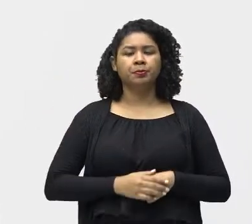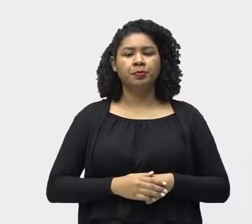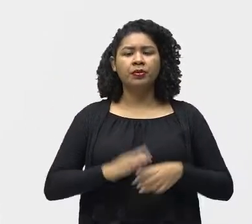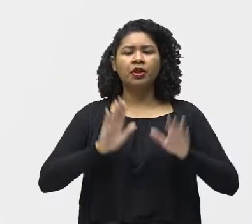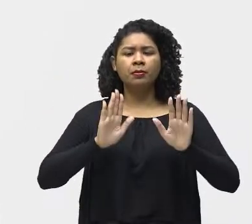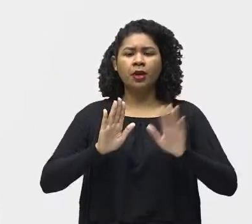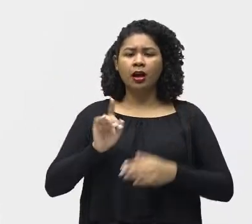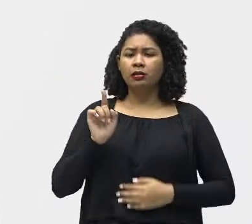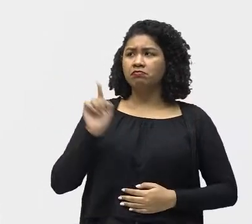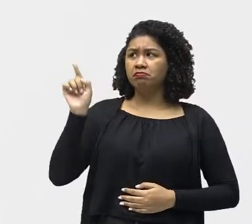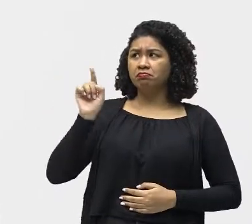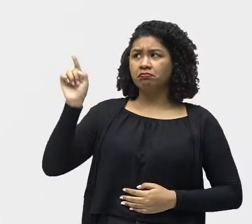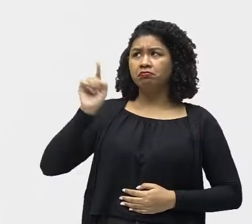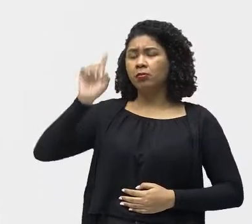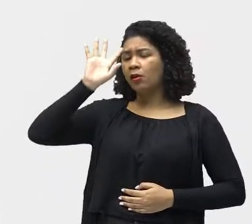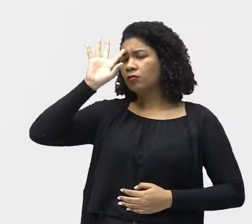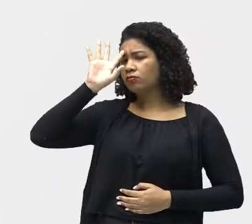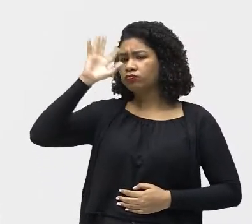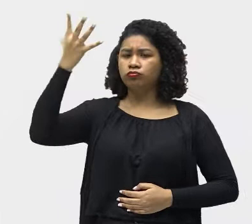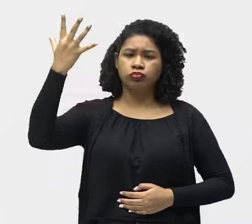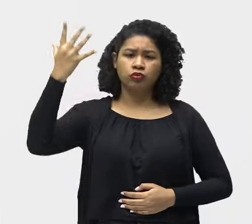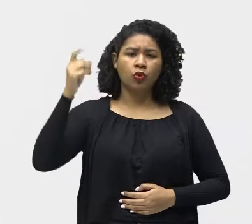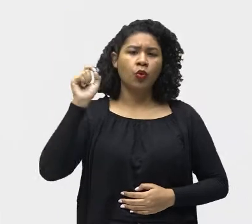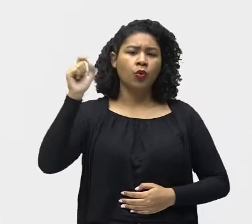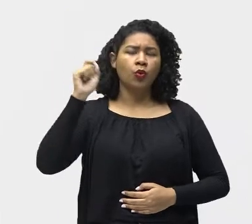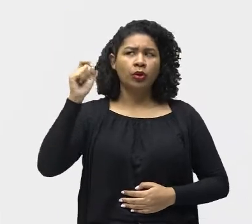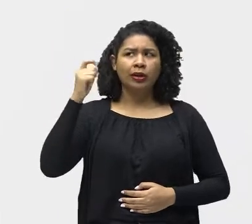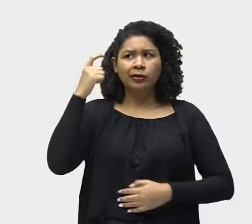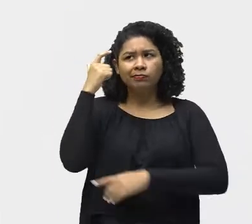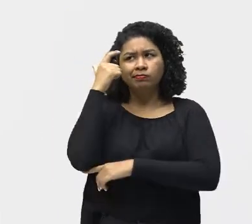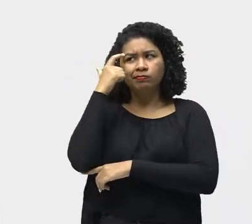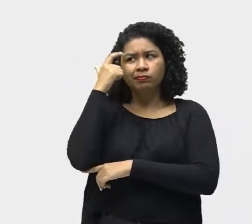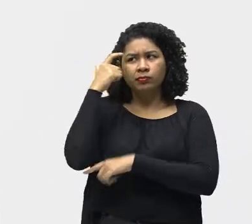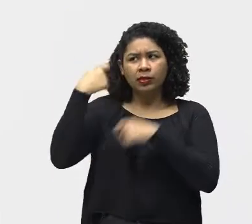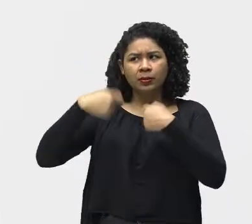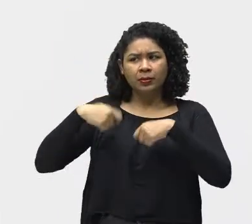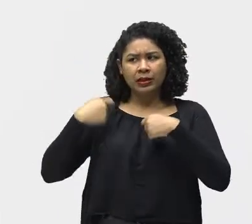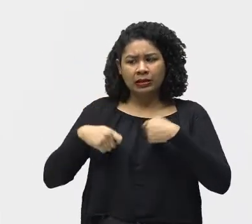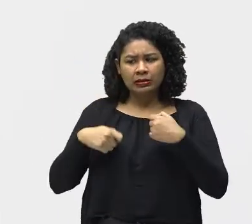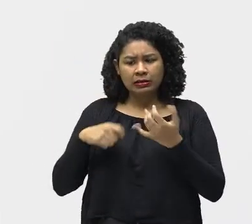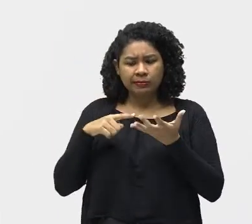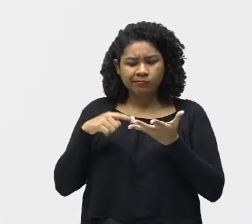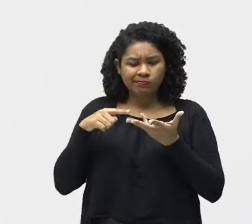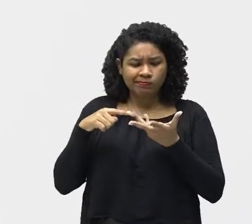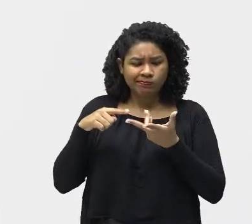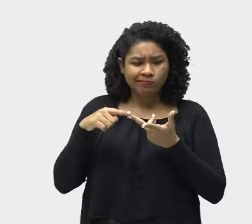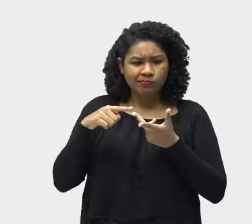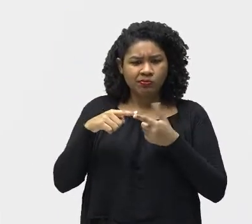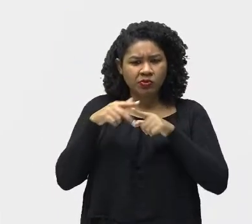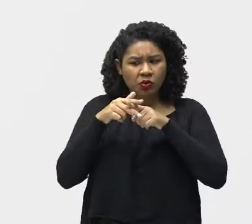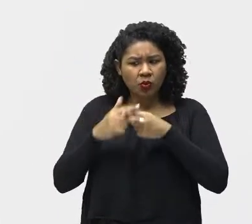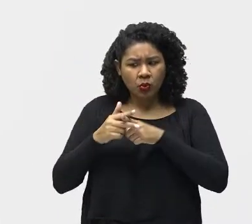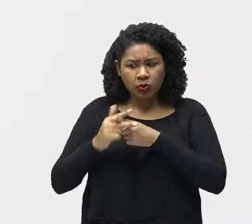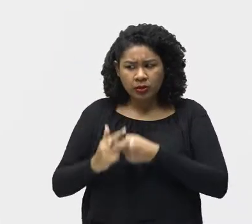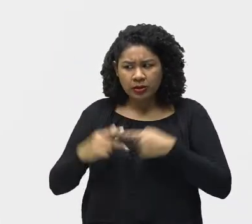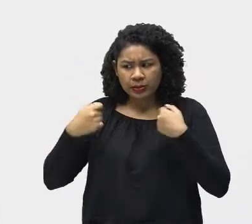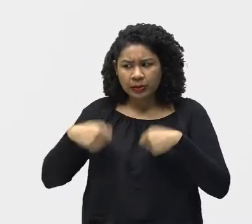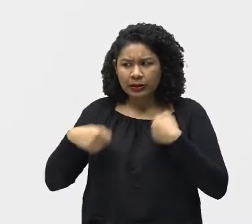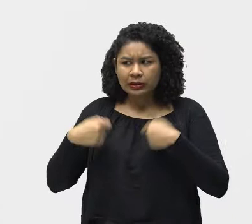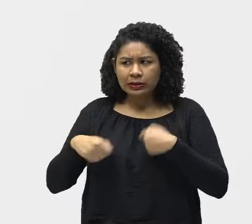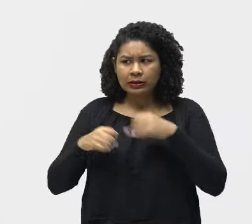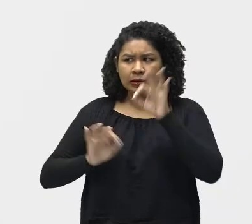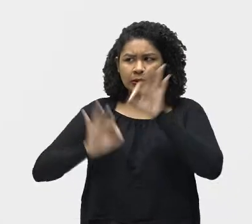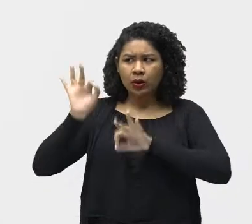decisão que foi começar a repensar os seus atos, né? Repensar muita coisa da sua própria